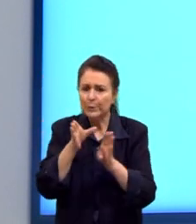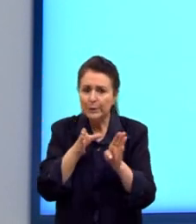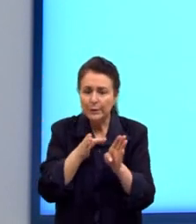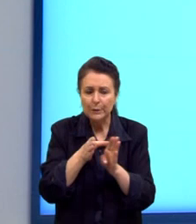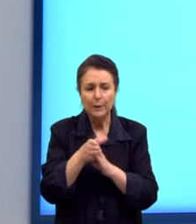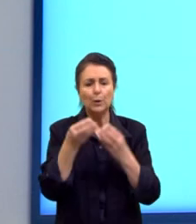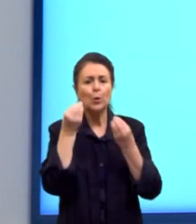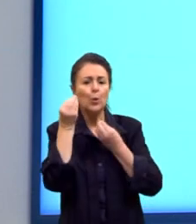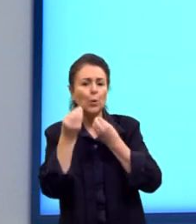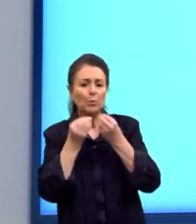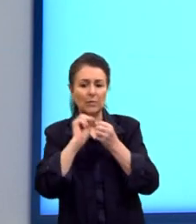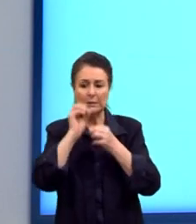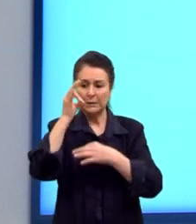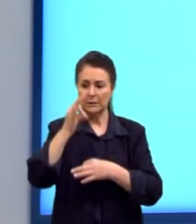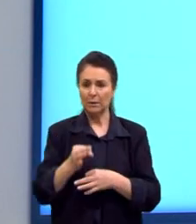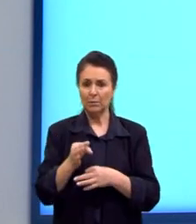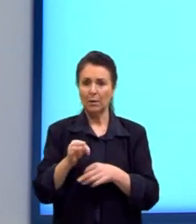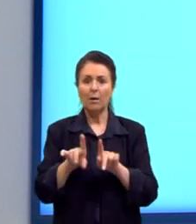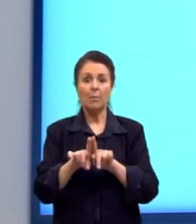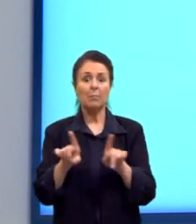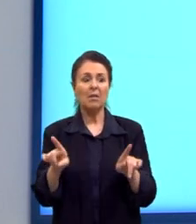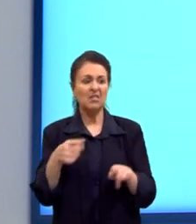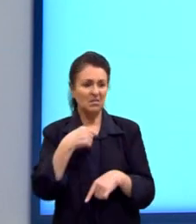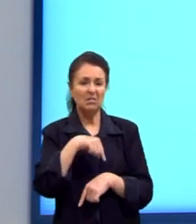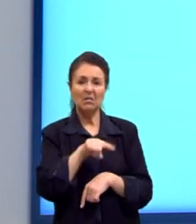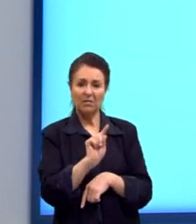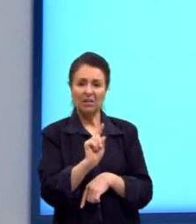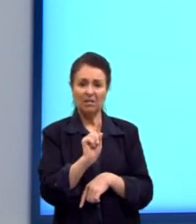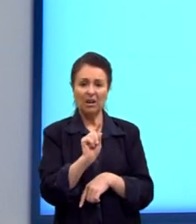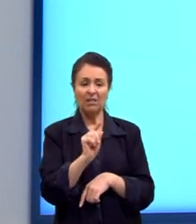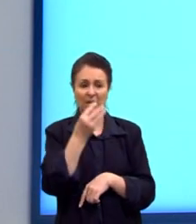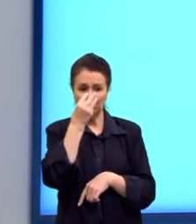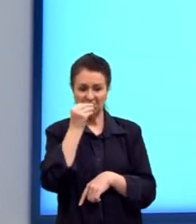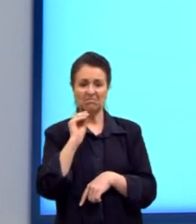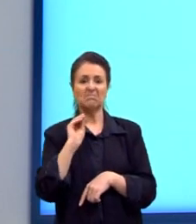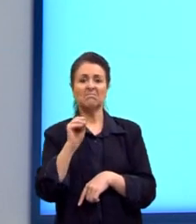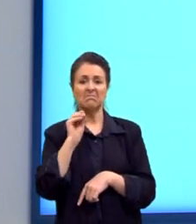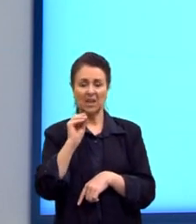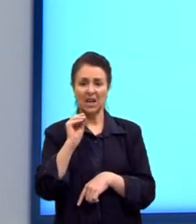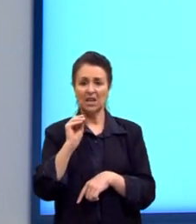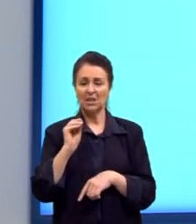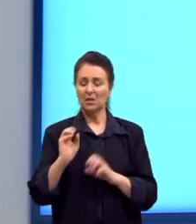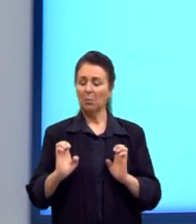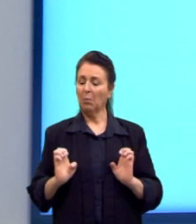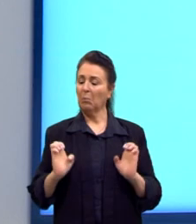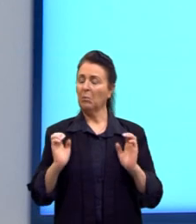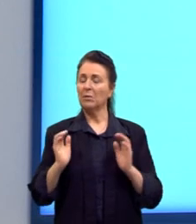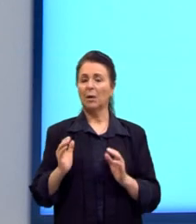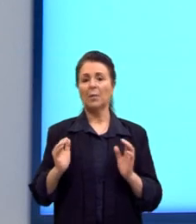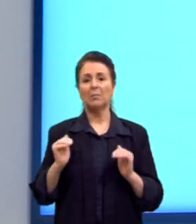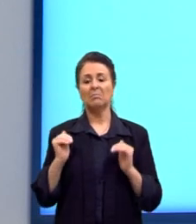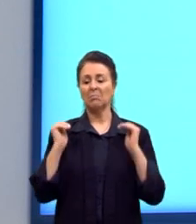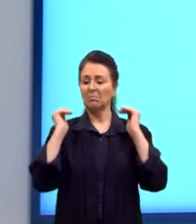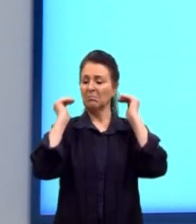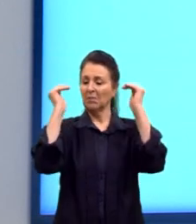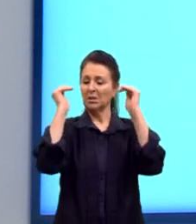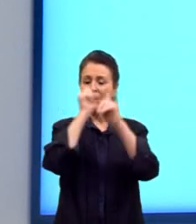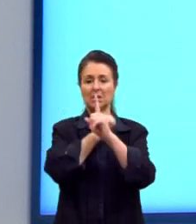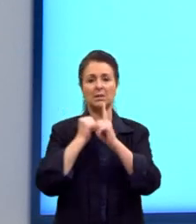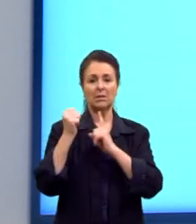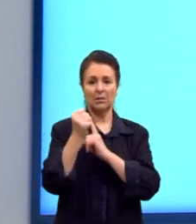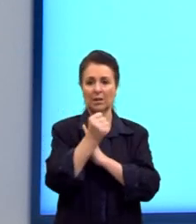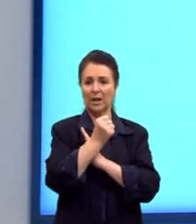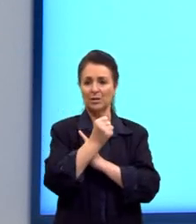apenas você vai lá por status, status sociais. Você não vai com aquilo de coração